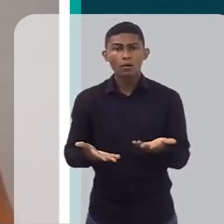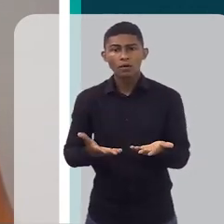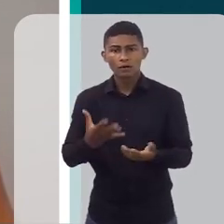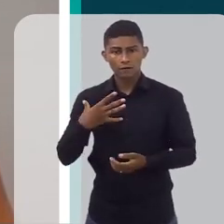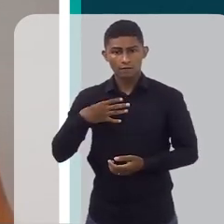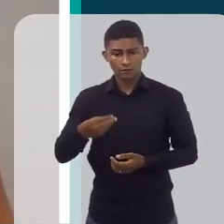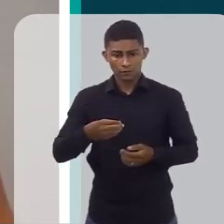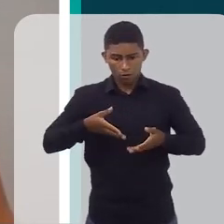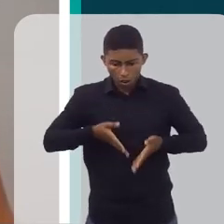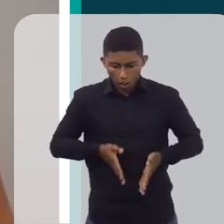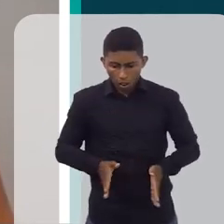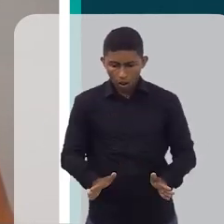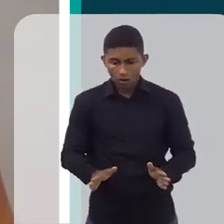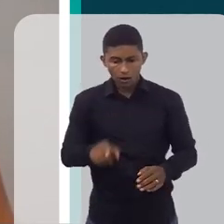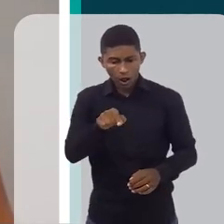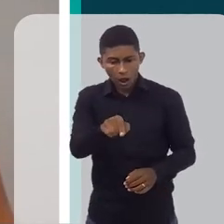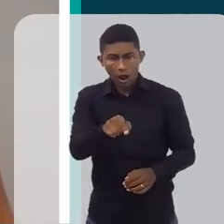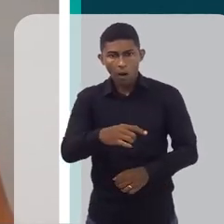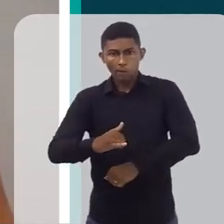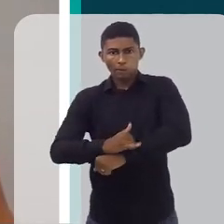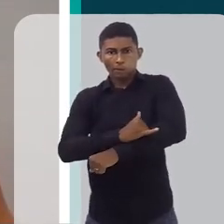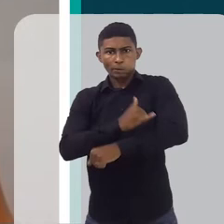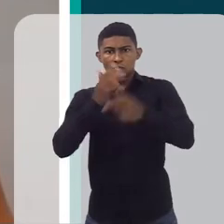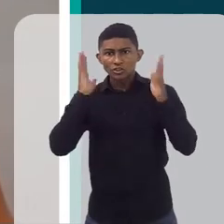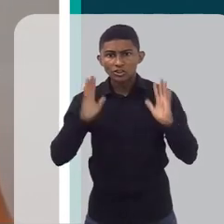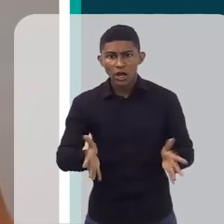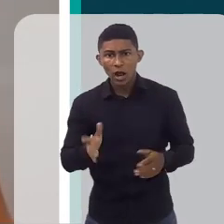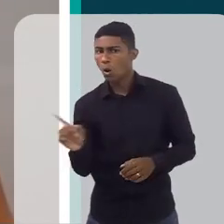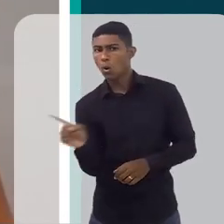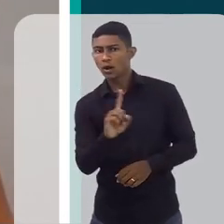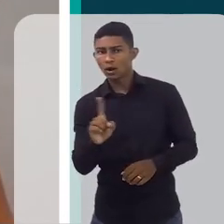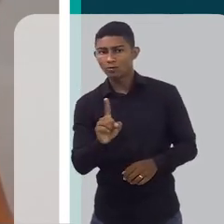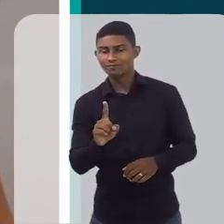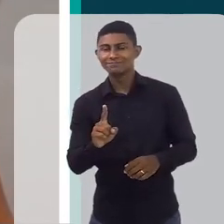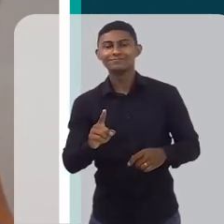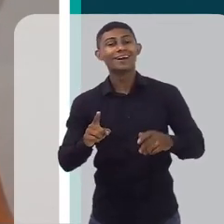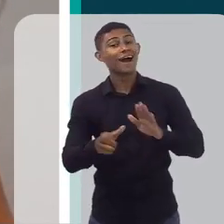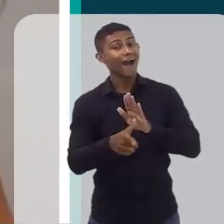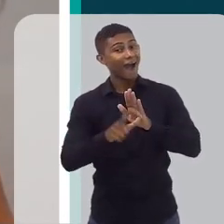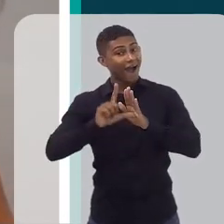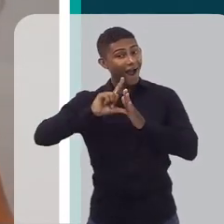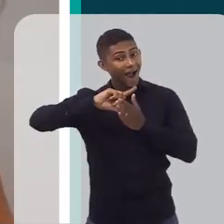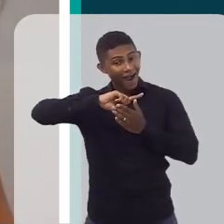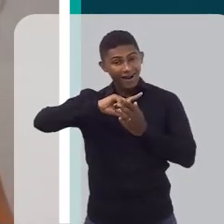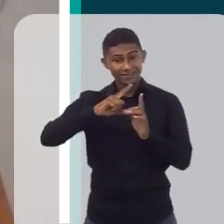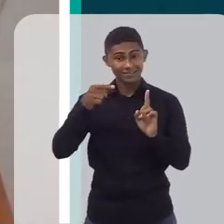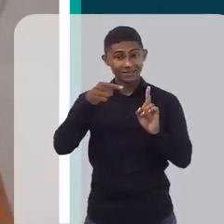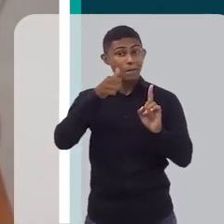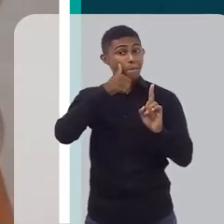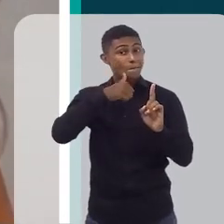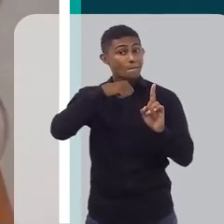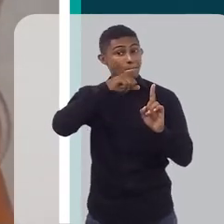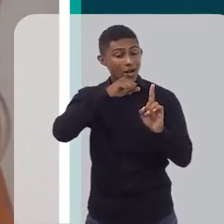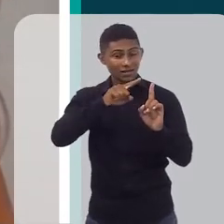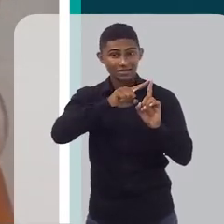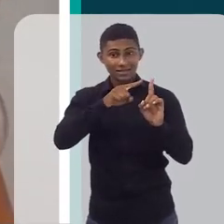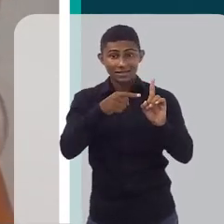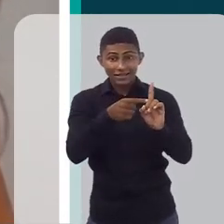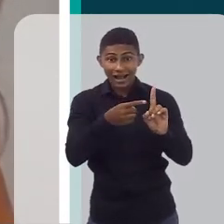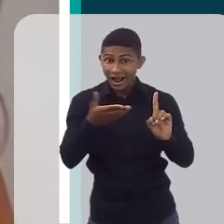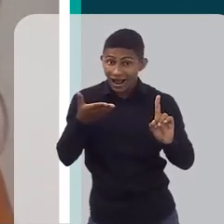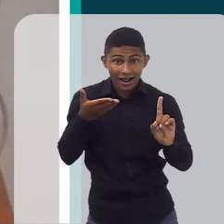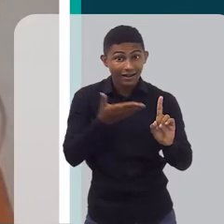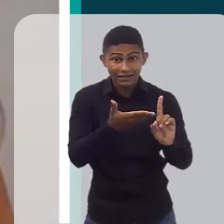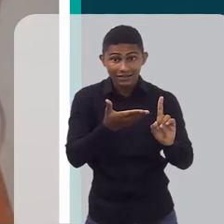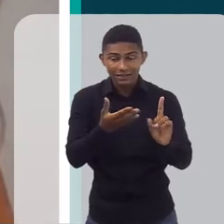pós-natal. Então, a mãe que tem uma alimentação rica em gordura, já na época em ela está grávida,